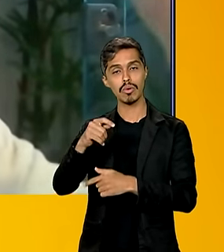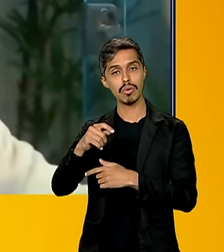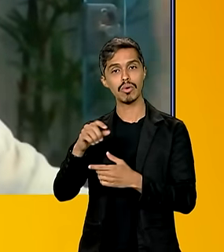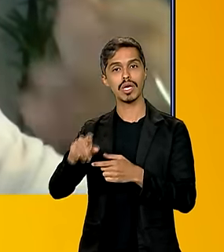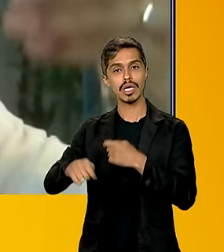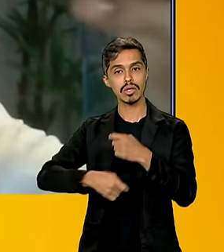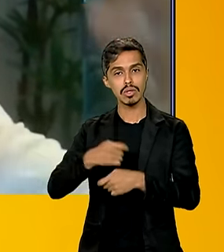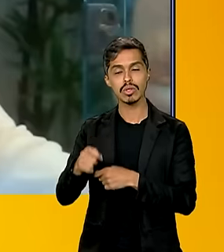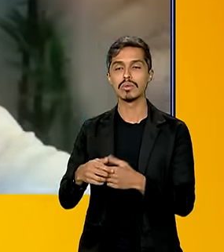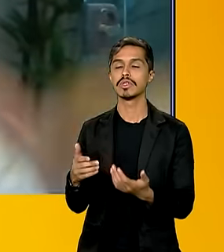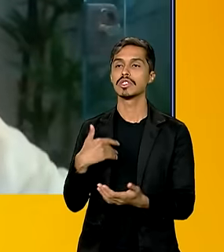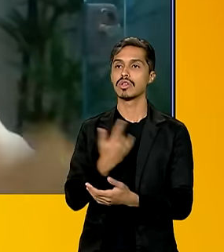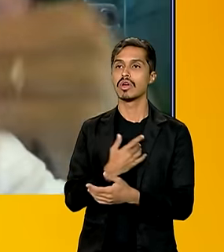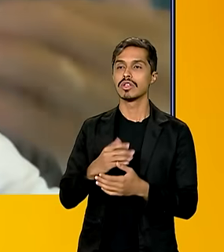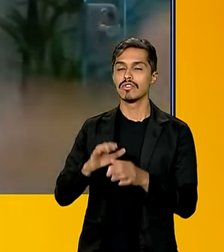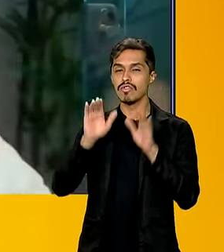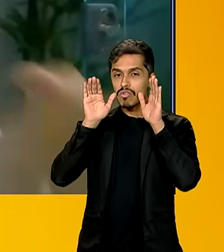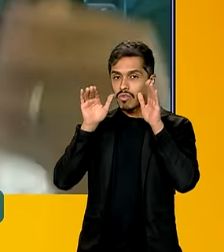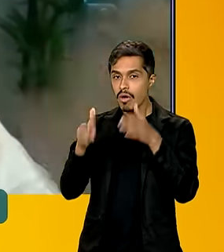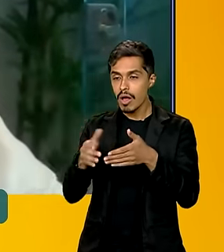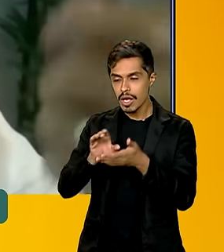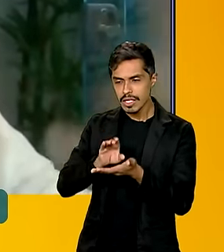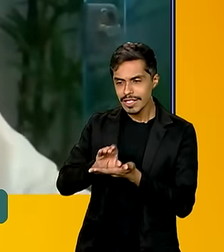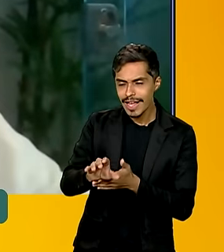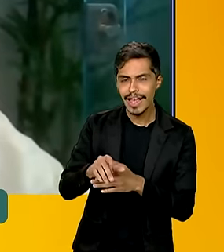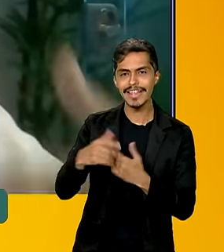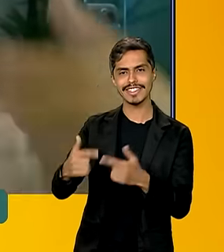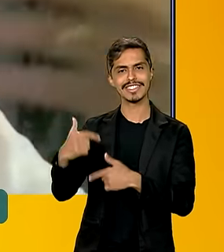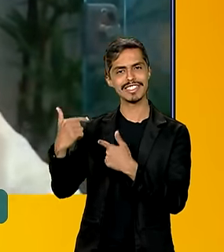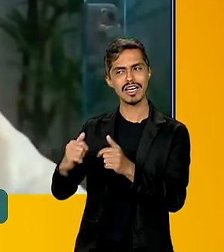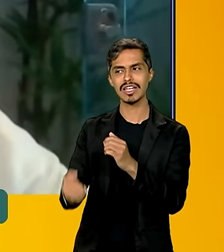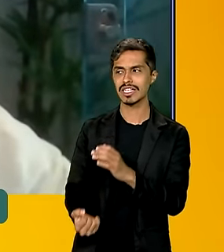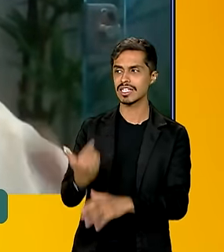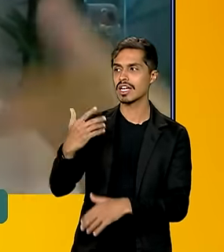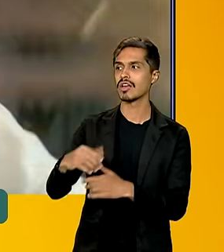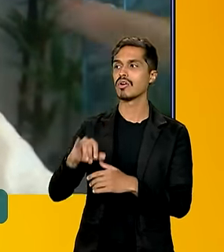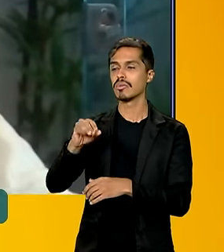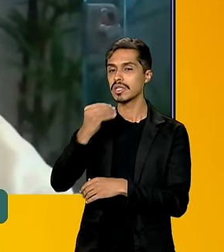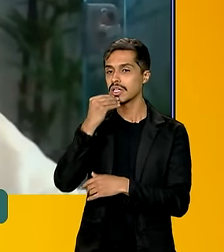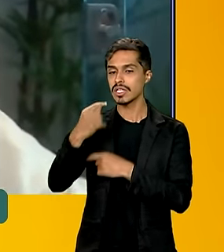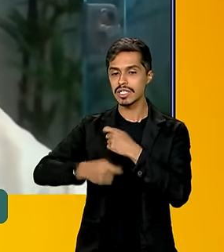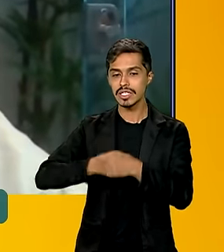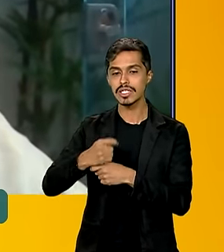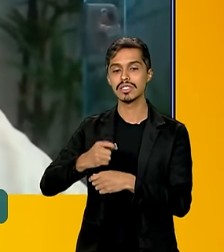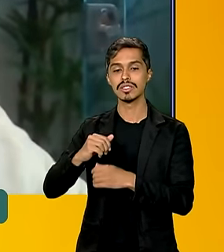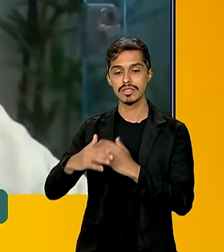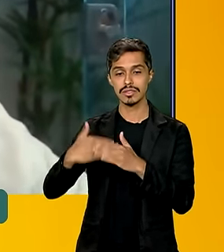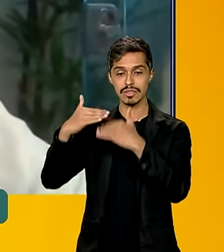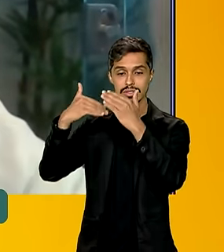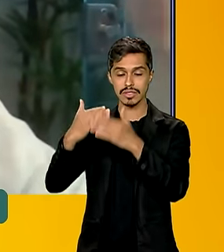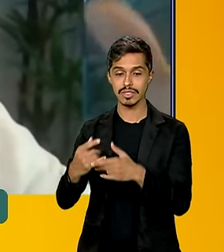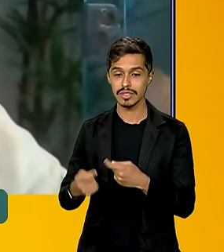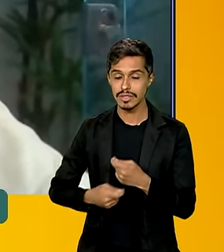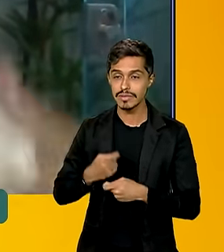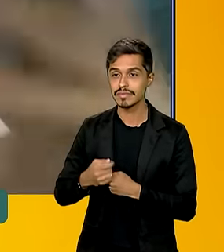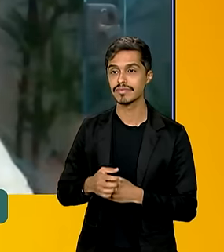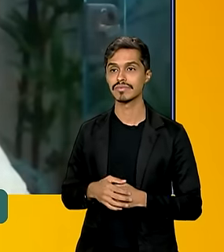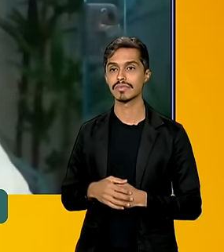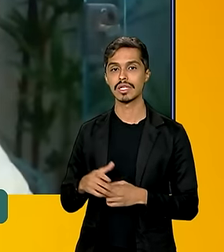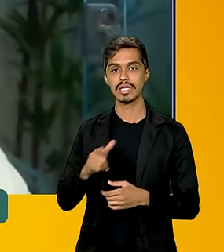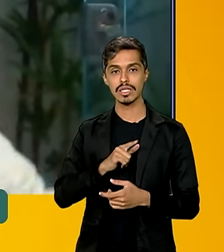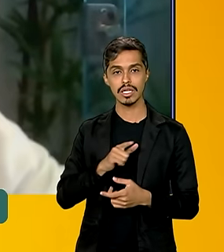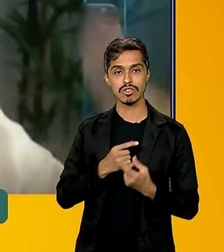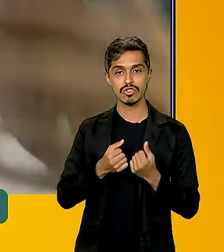nós vamos canalizar investimento na geração de emprego, renda, oportunidade de negócio, prosperidade econômica com